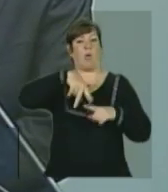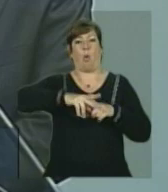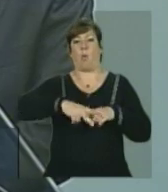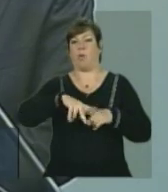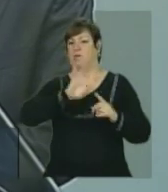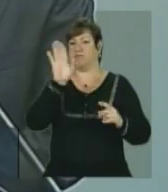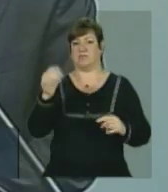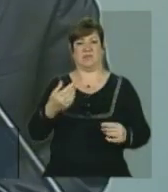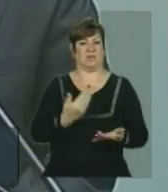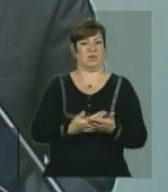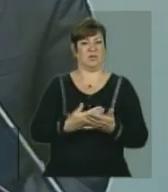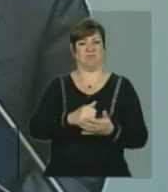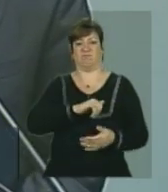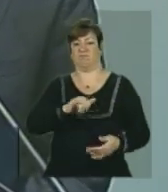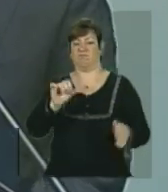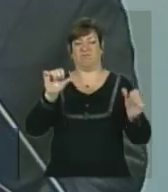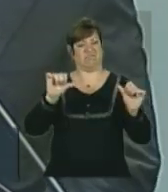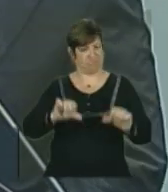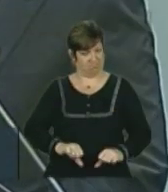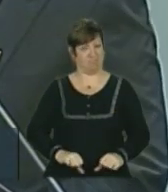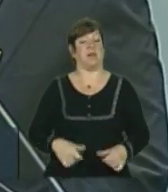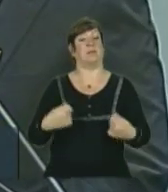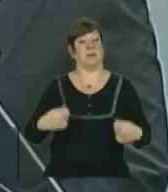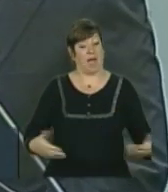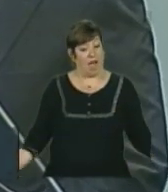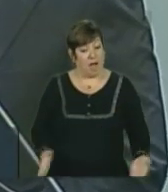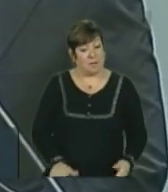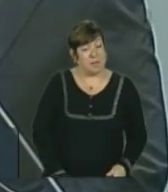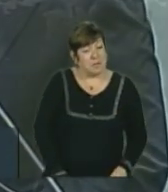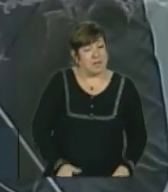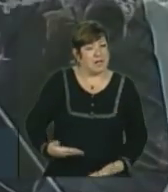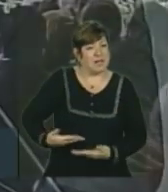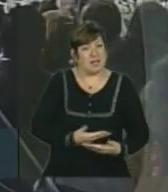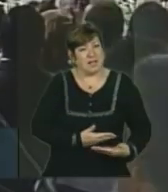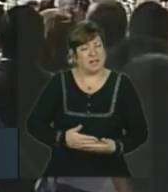defasagens educacionais. é cuidando desde cedo